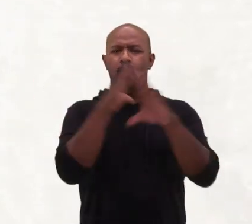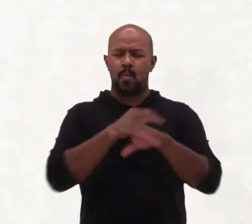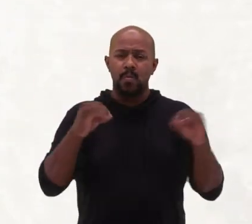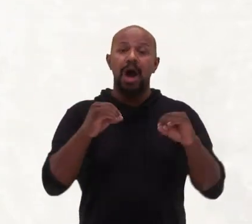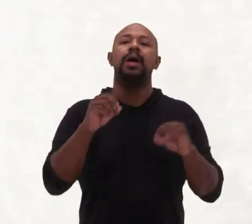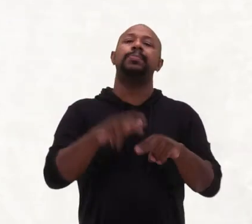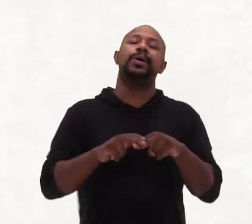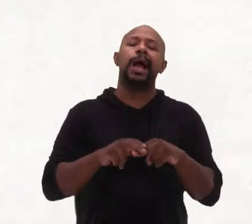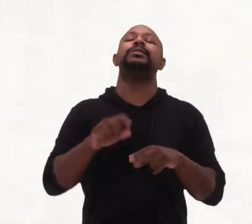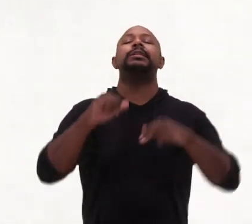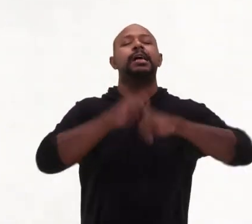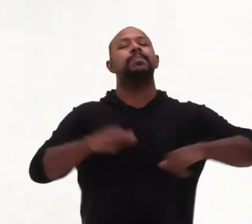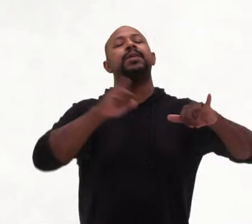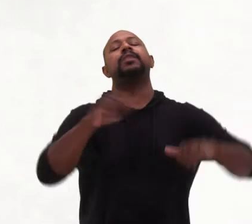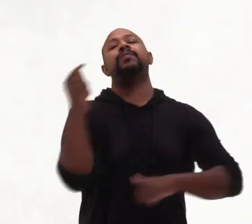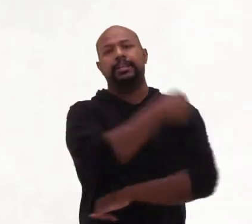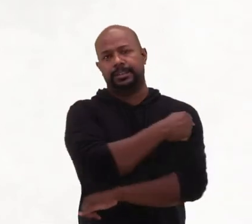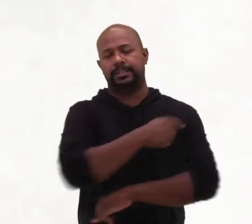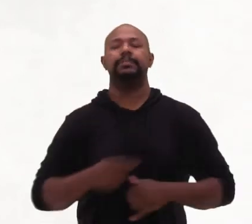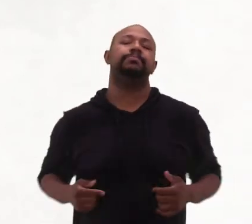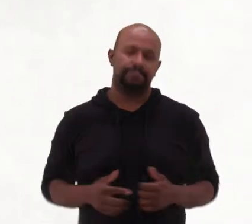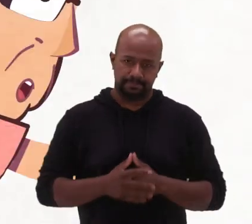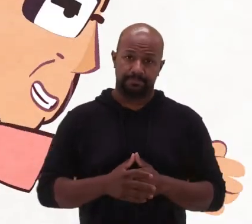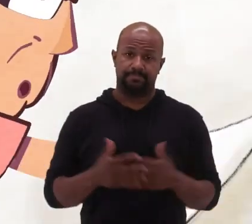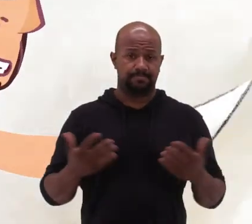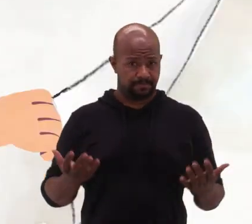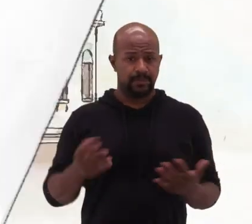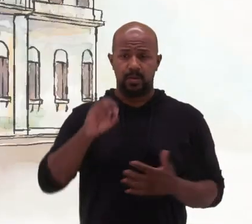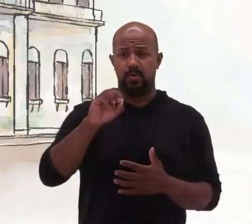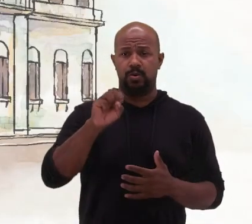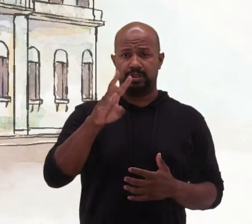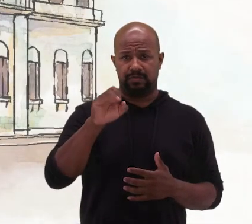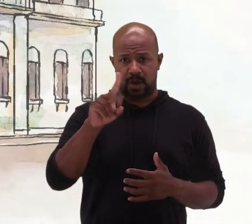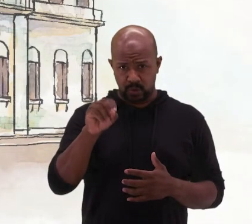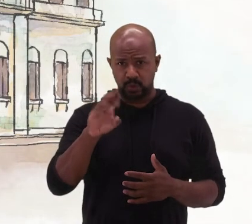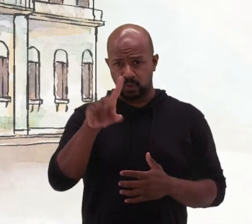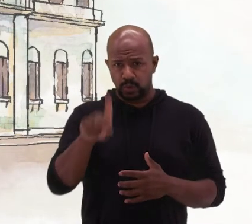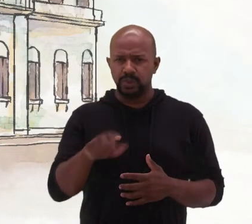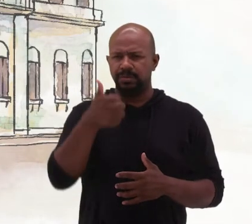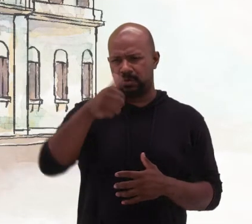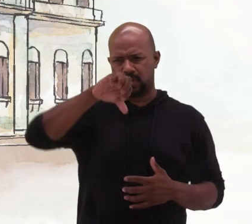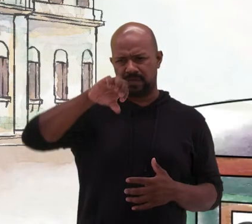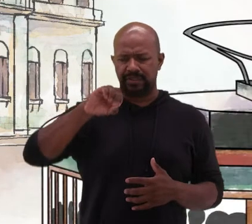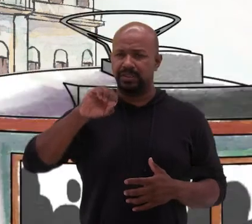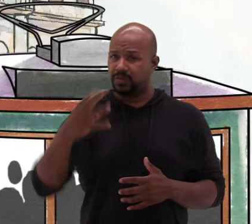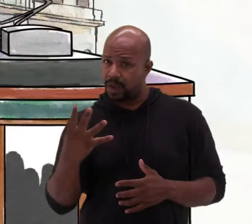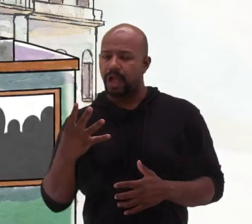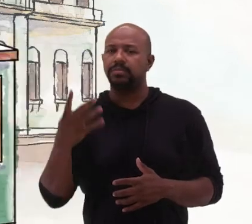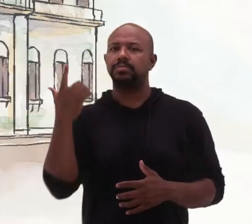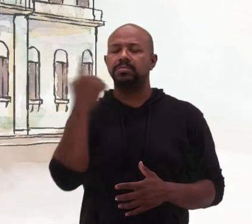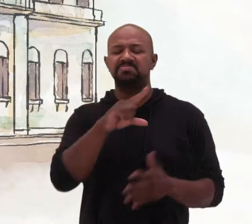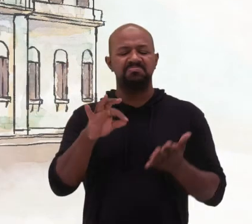mapa por causa das campanhas de vacinação. Inclusive, Oswaldo Cruz, em 1904, conseguiu